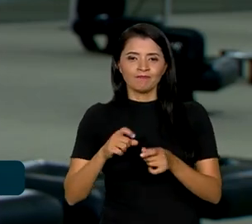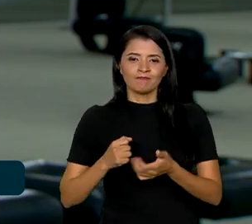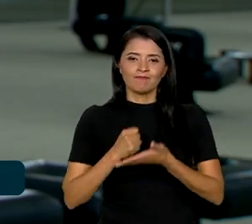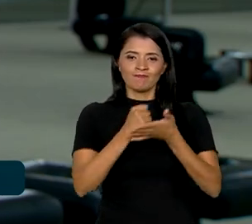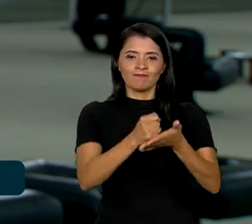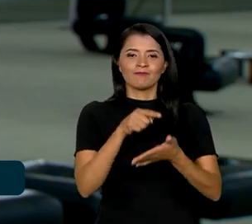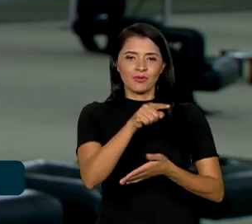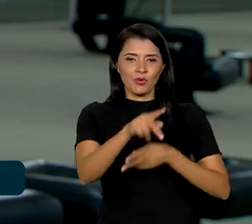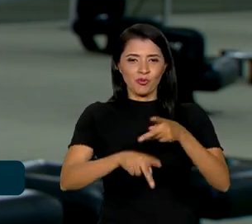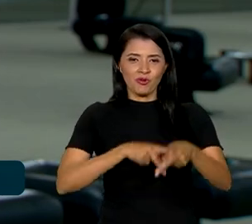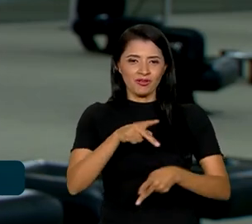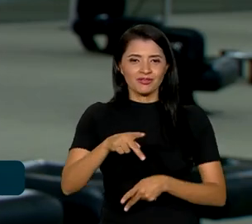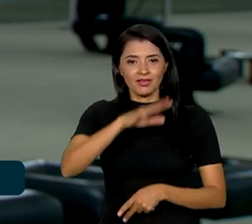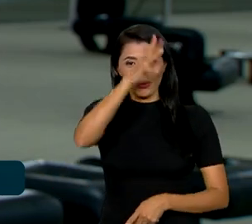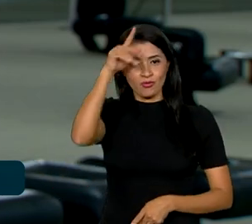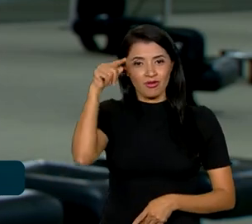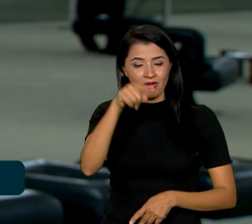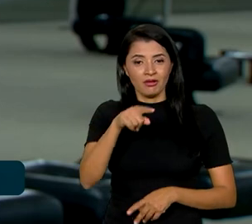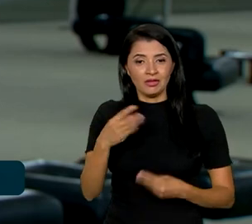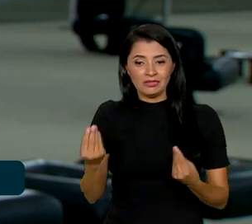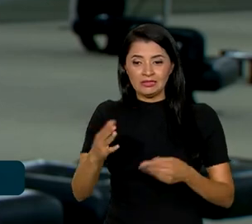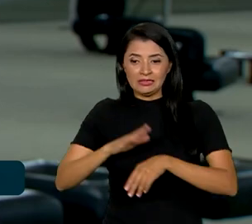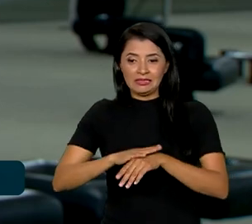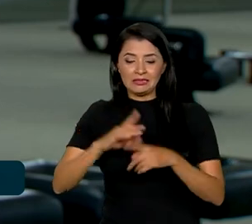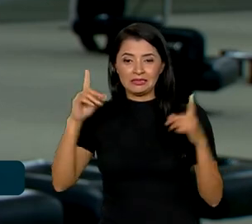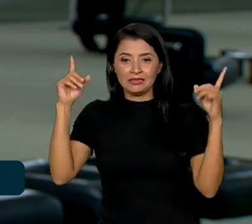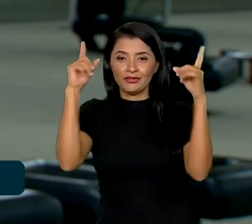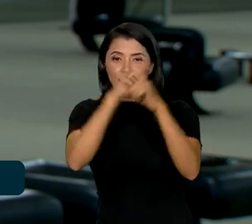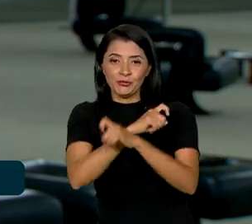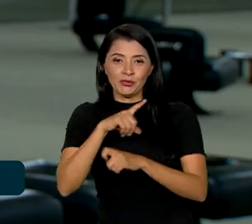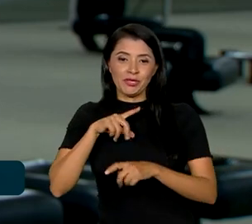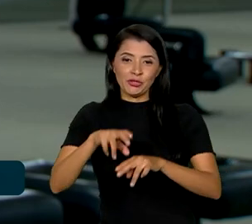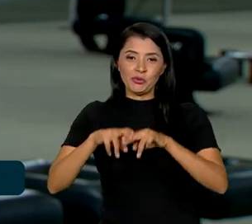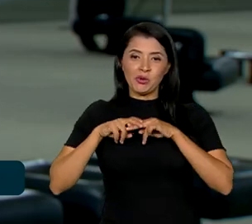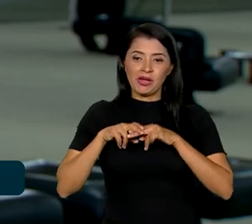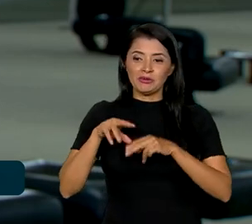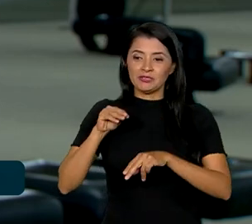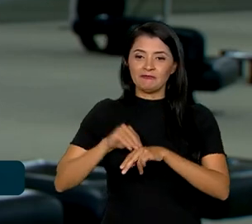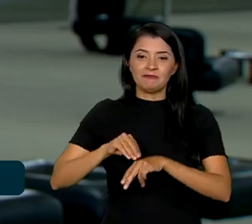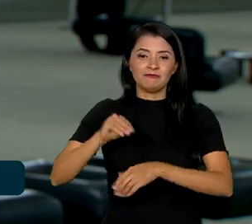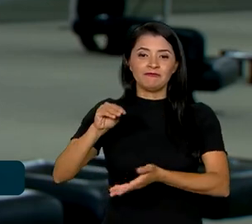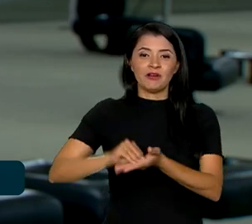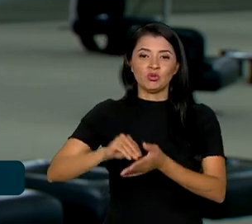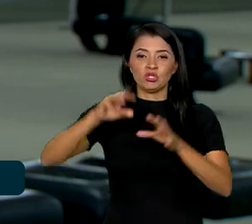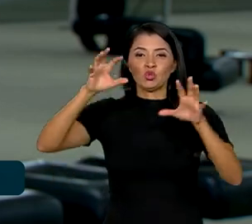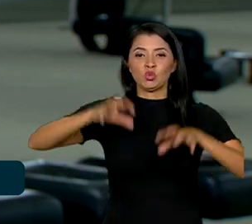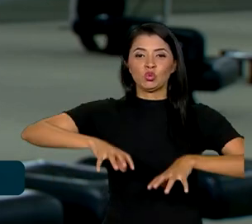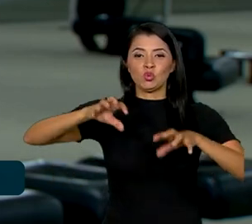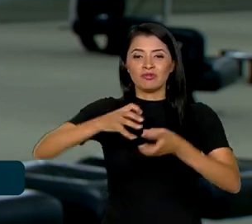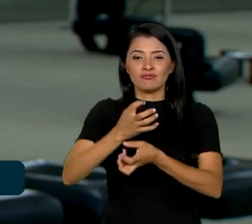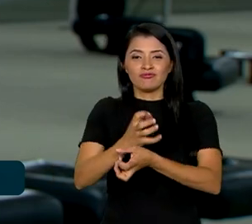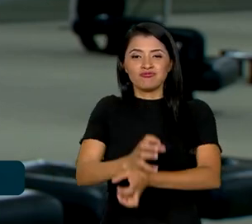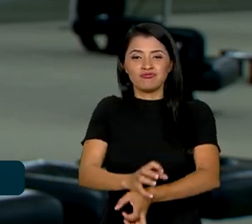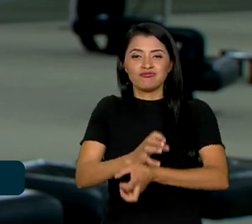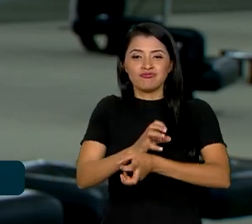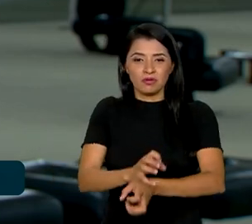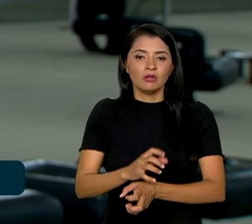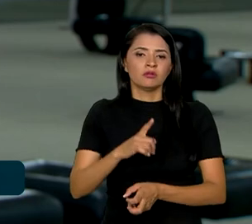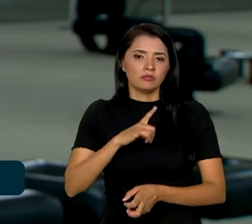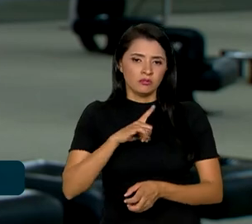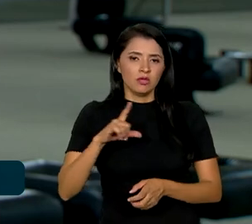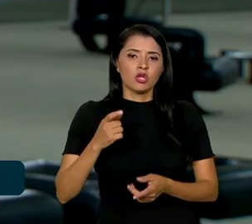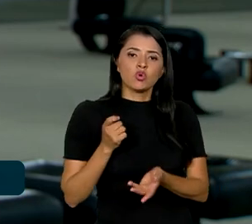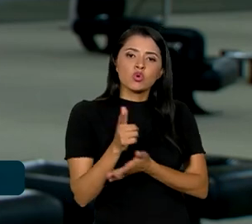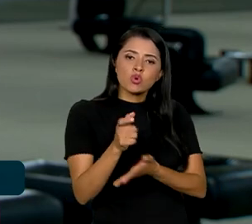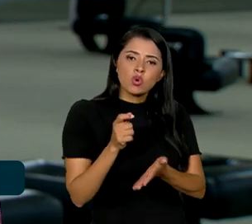amazonense para enfrentar esses transtornos causados pela falta de chuvas. Está previsto, por exemplo, a